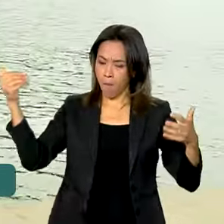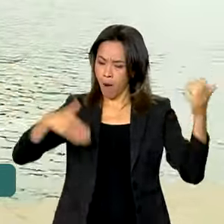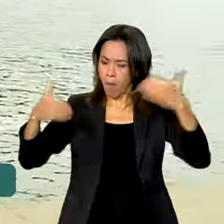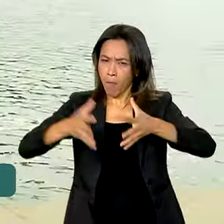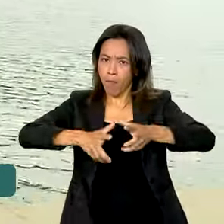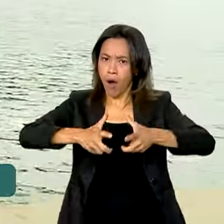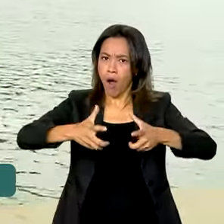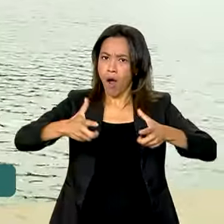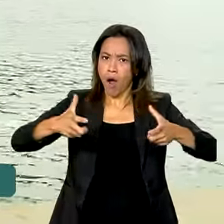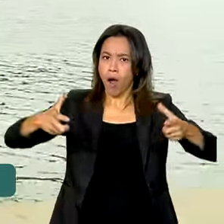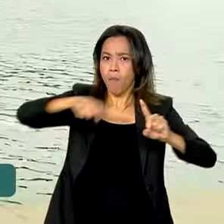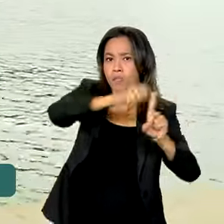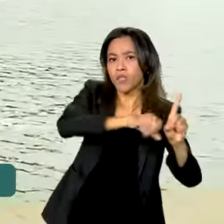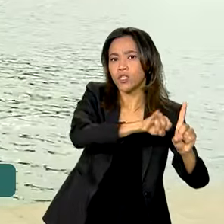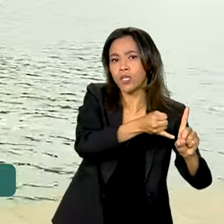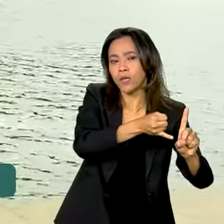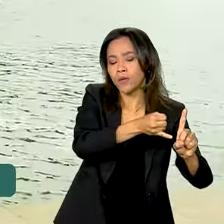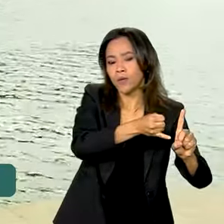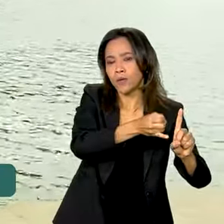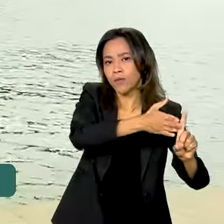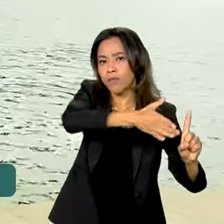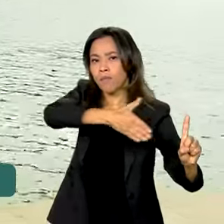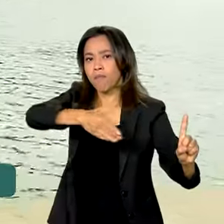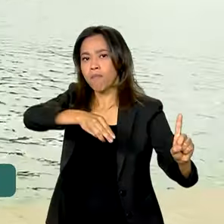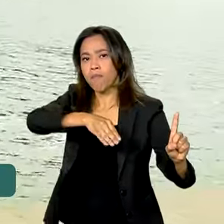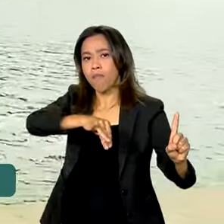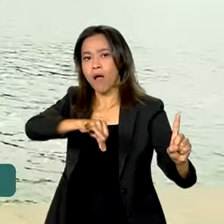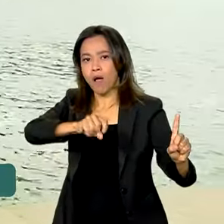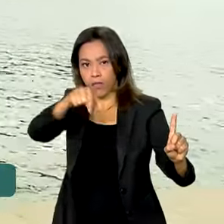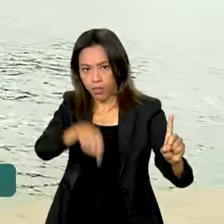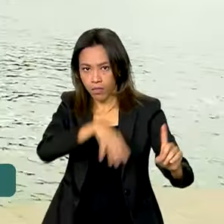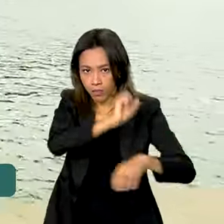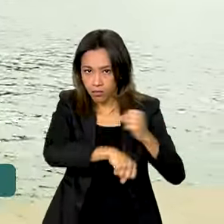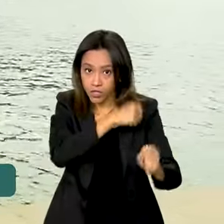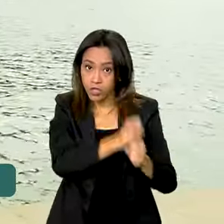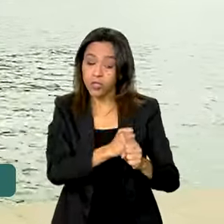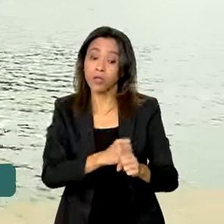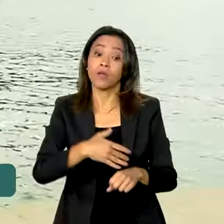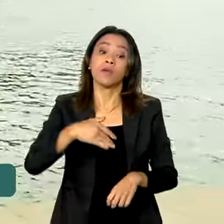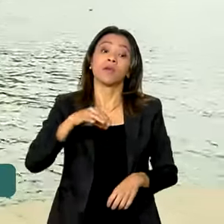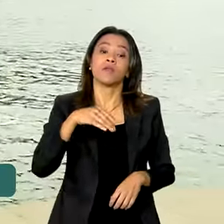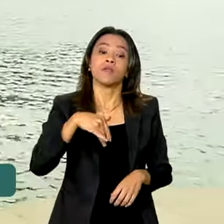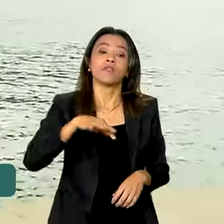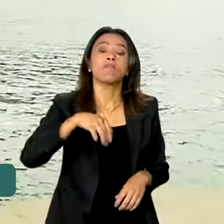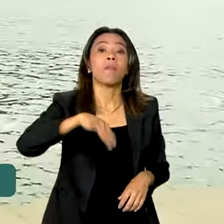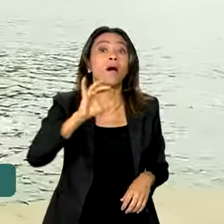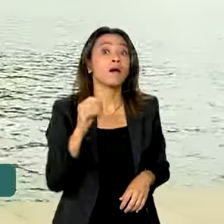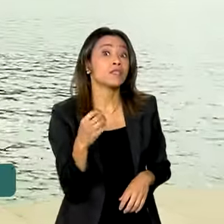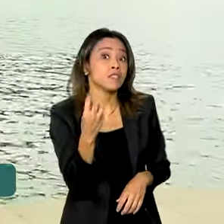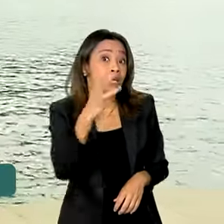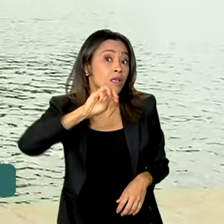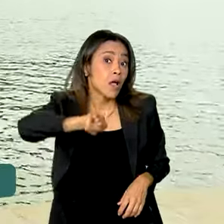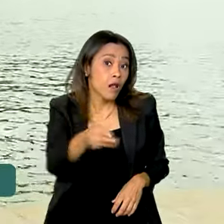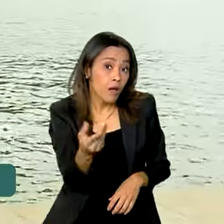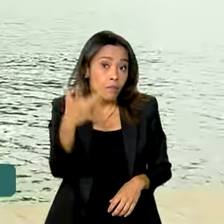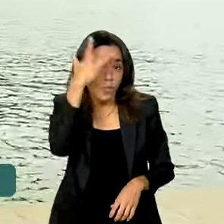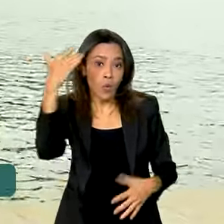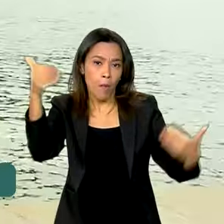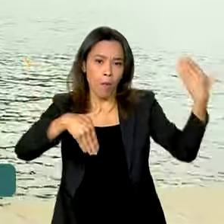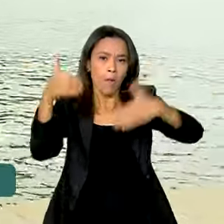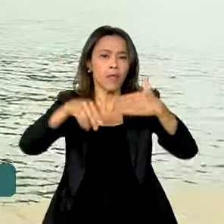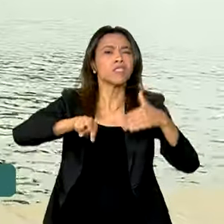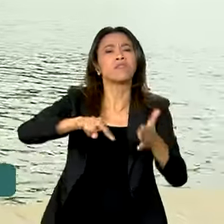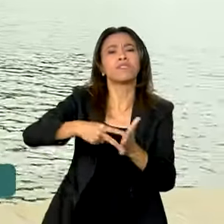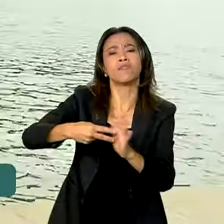maio deste ano, o país recebeu mais de 3 milhões e 300 mil visitantes estrangeiros. Isso é 10